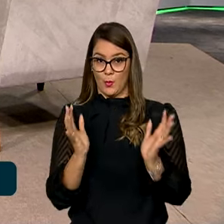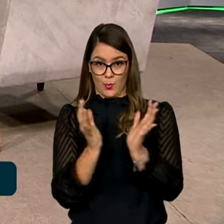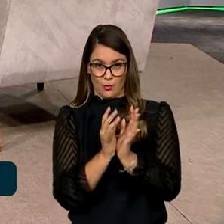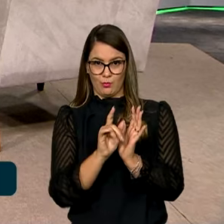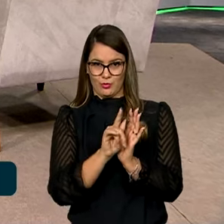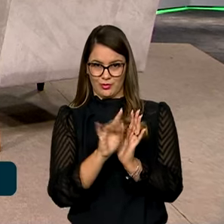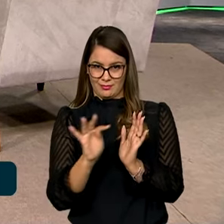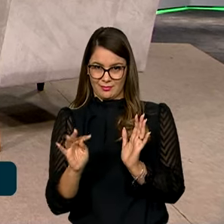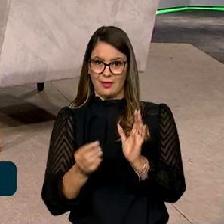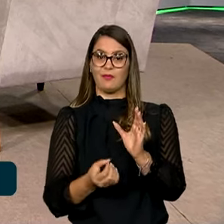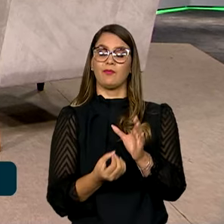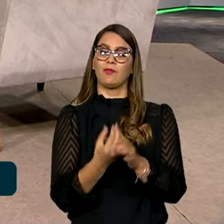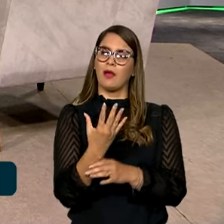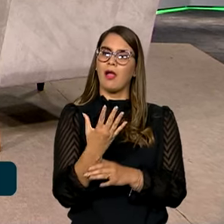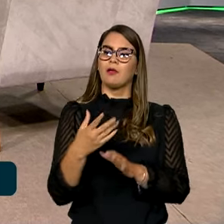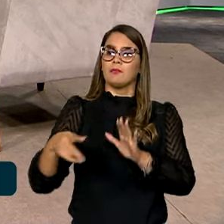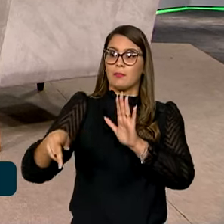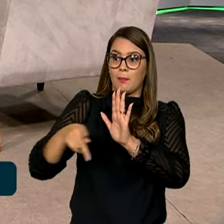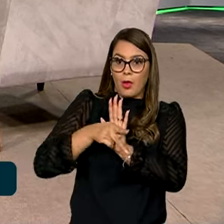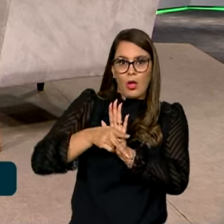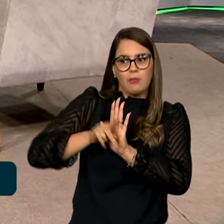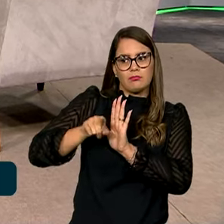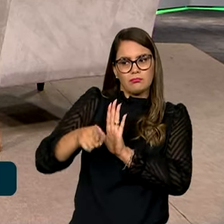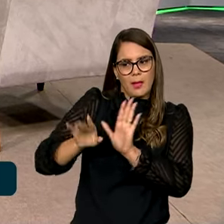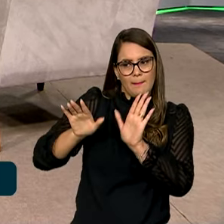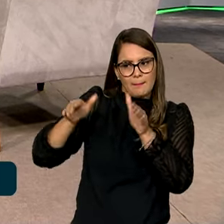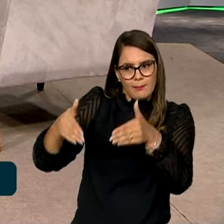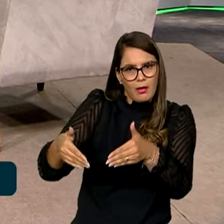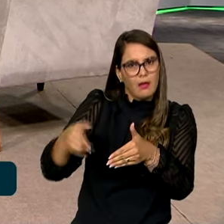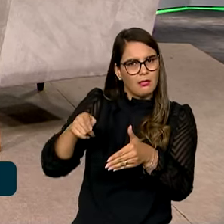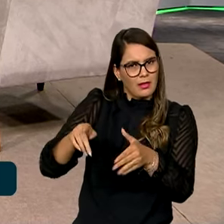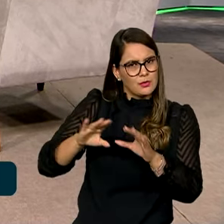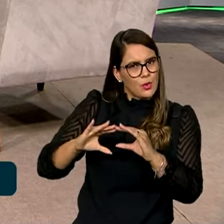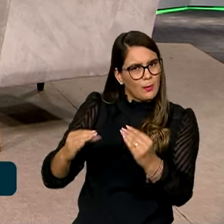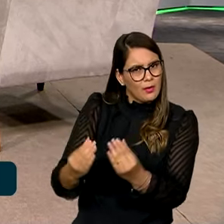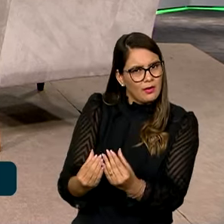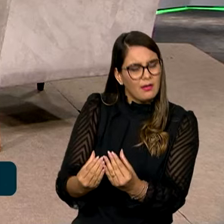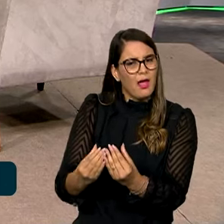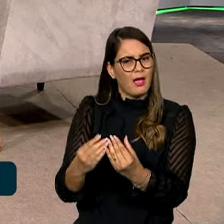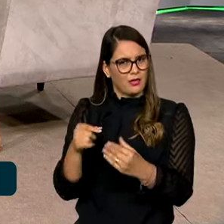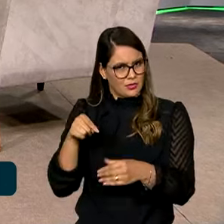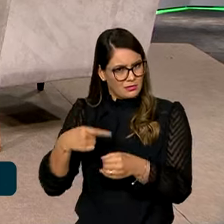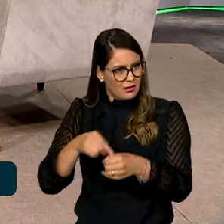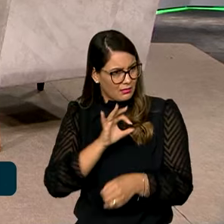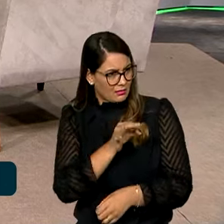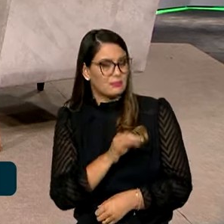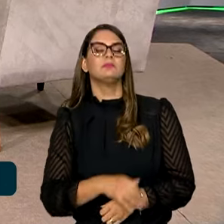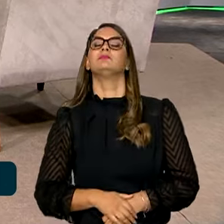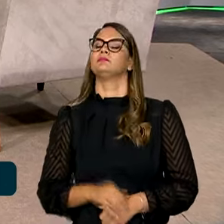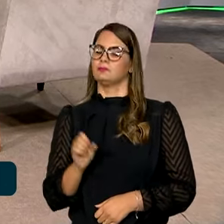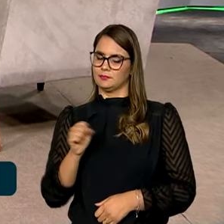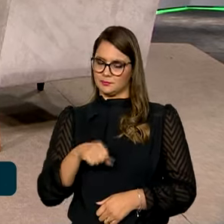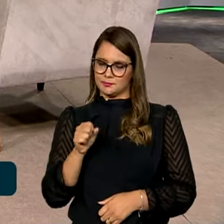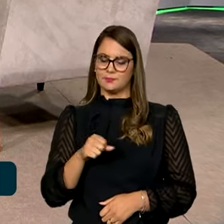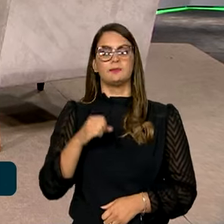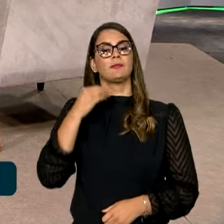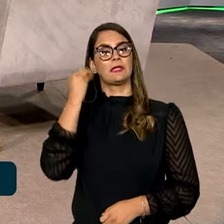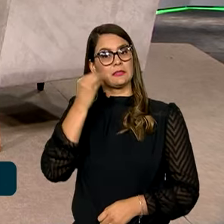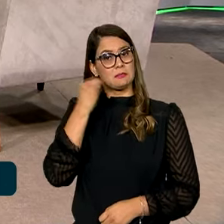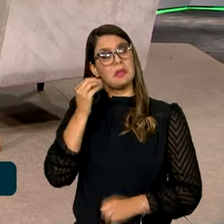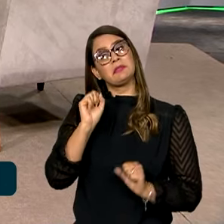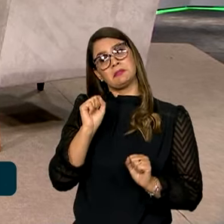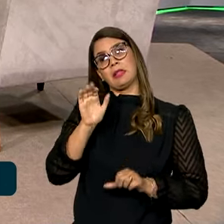trabalho foi instituído especificamente pensando nessas comunidades de Alcântara? Nessas comunidades quilombolas de Alcântara. Mas é uma experiência que